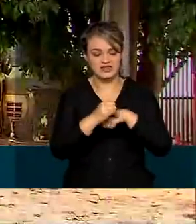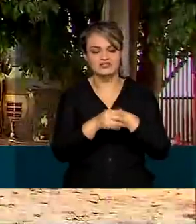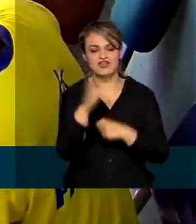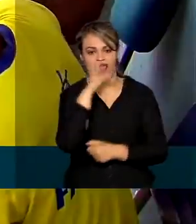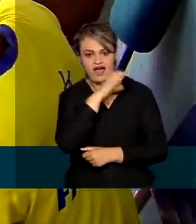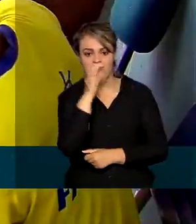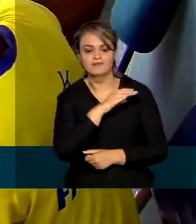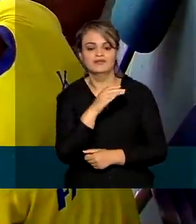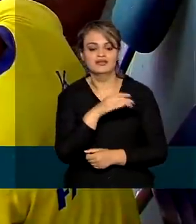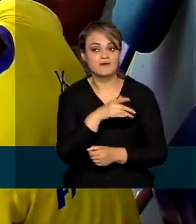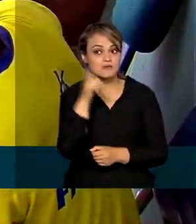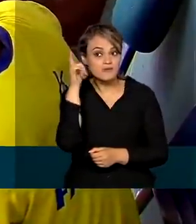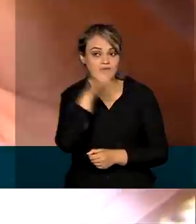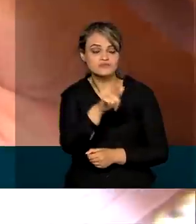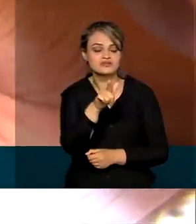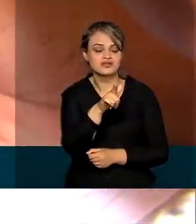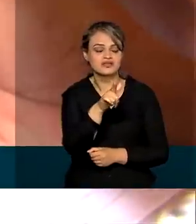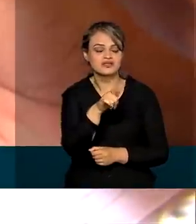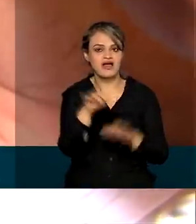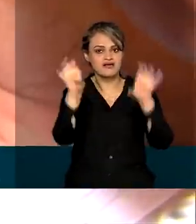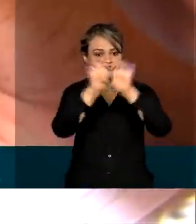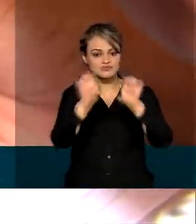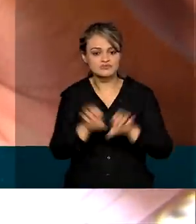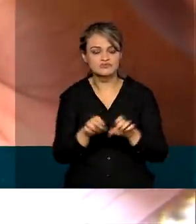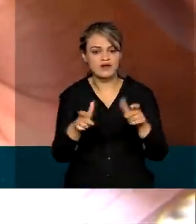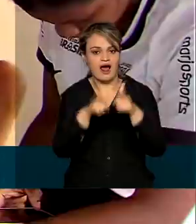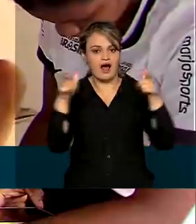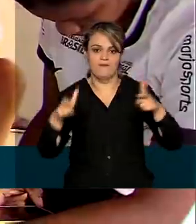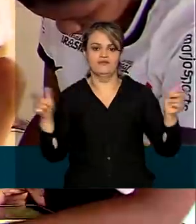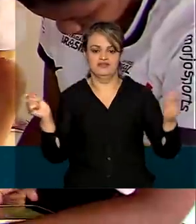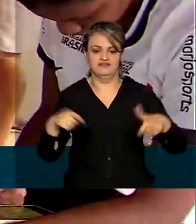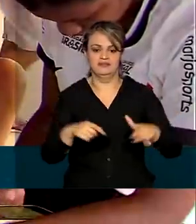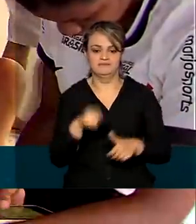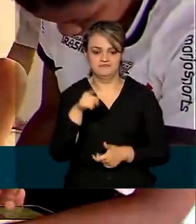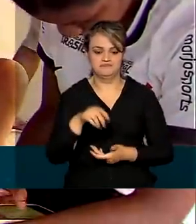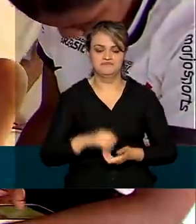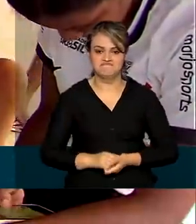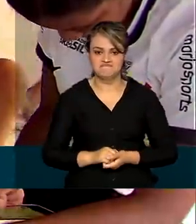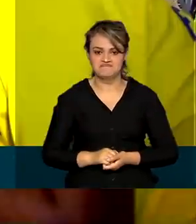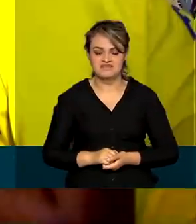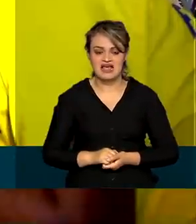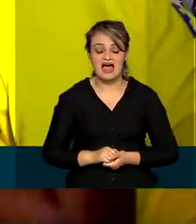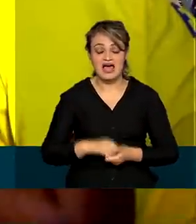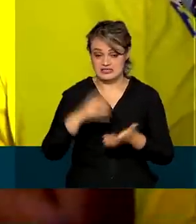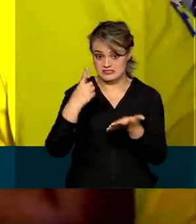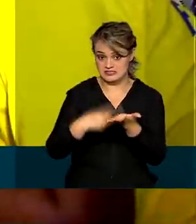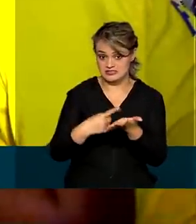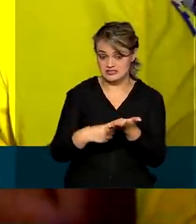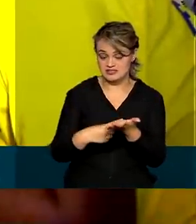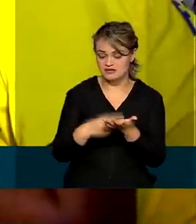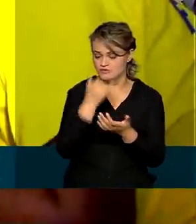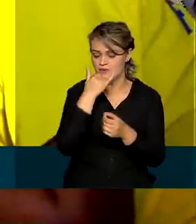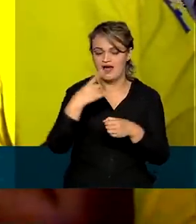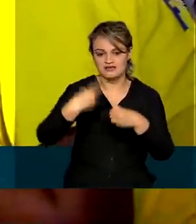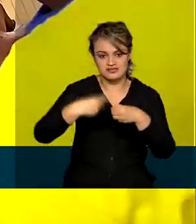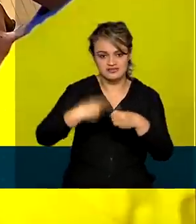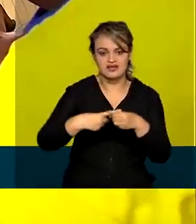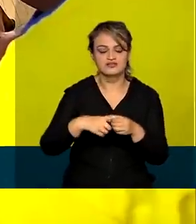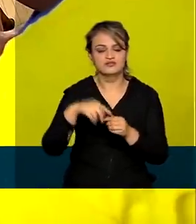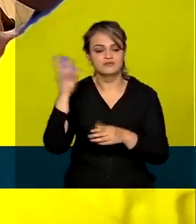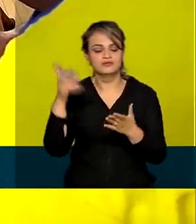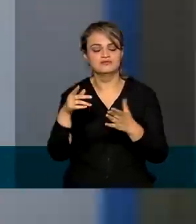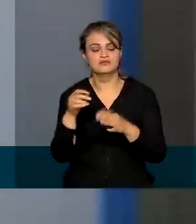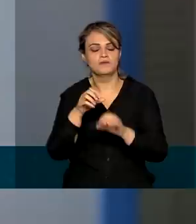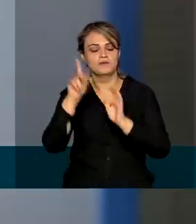assim que for ampliada a estrutura de banda larga. A cidade aderiu também ao programa Educação